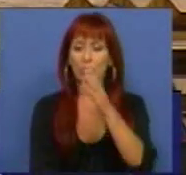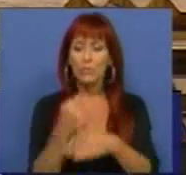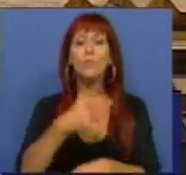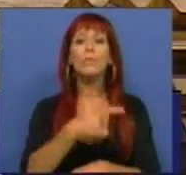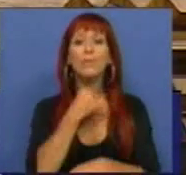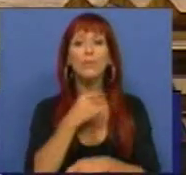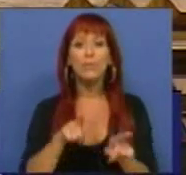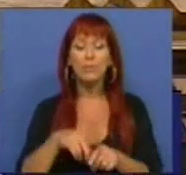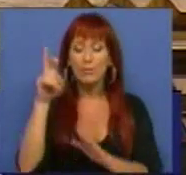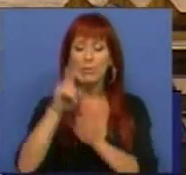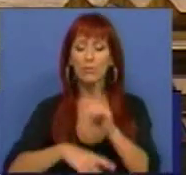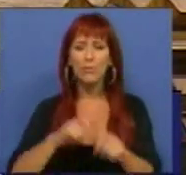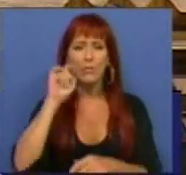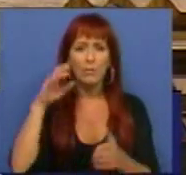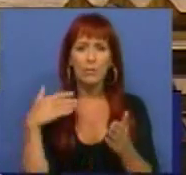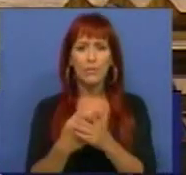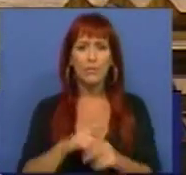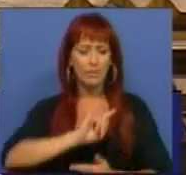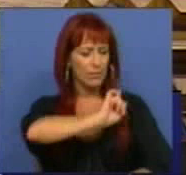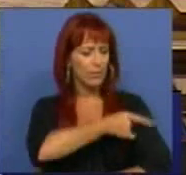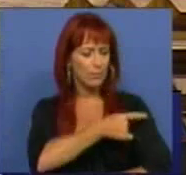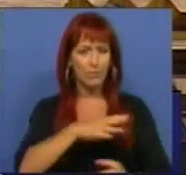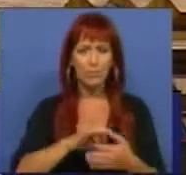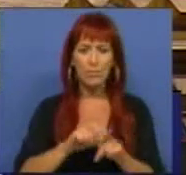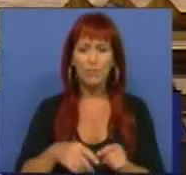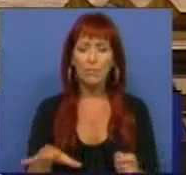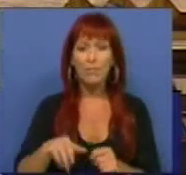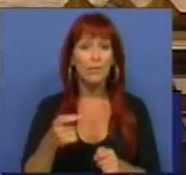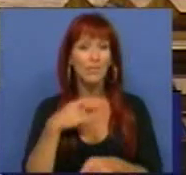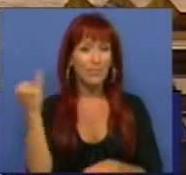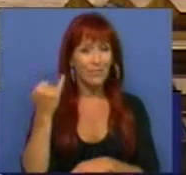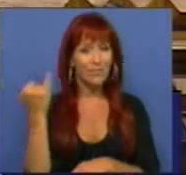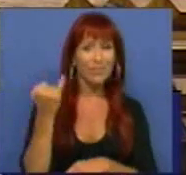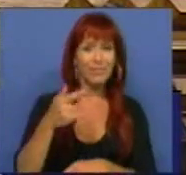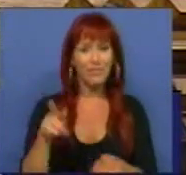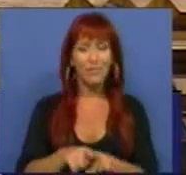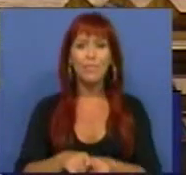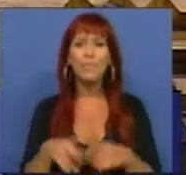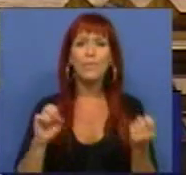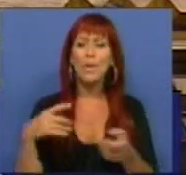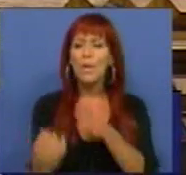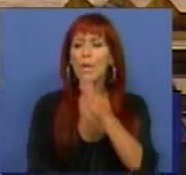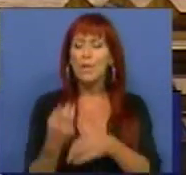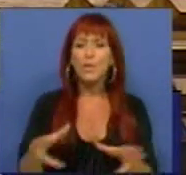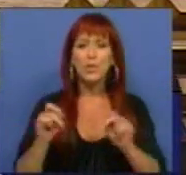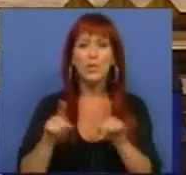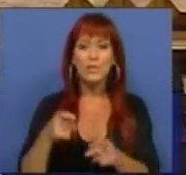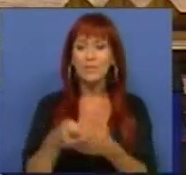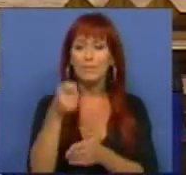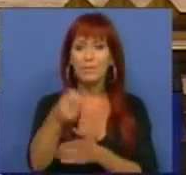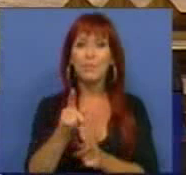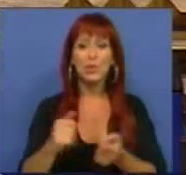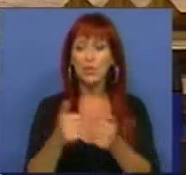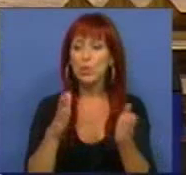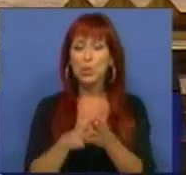em Agosto, o Regime de Garantia de Potência, que de forma artificial criou um novo pagamento